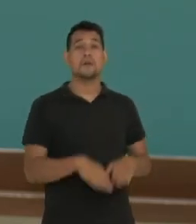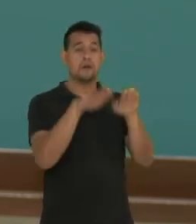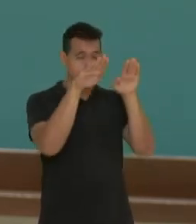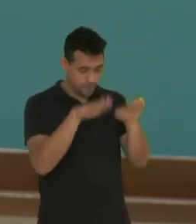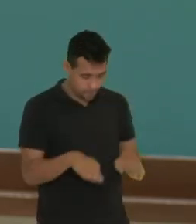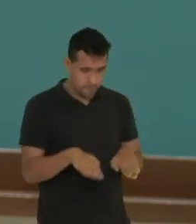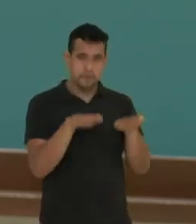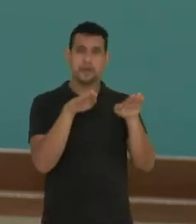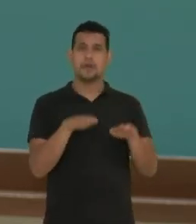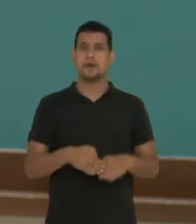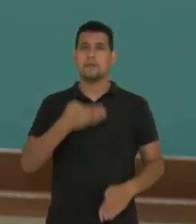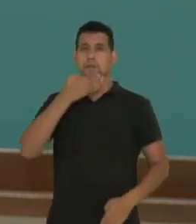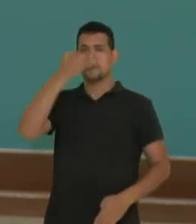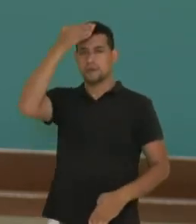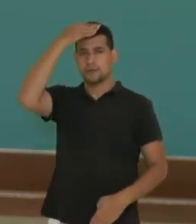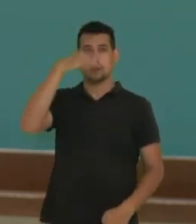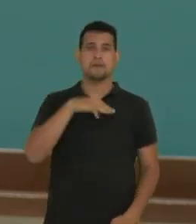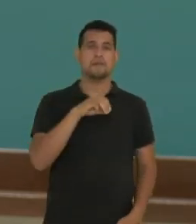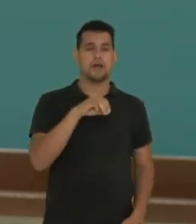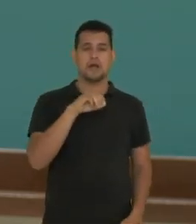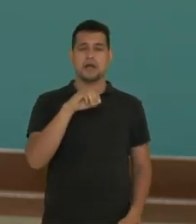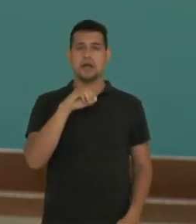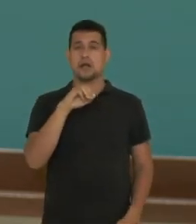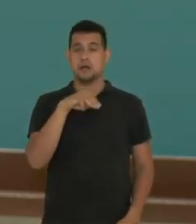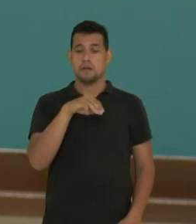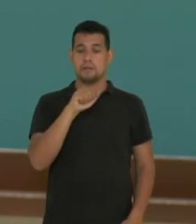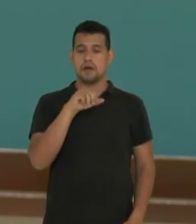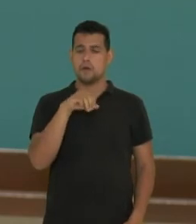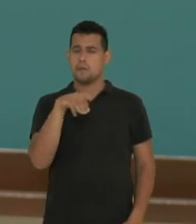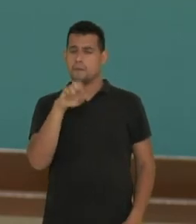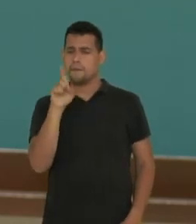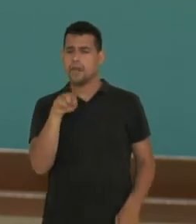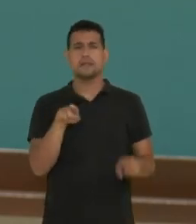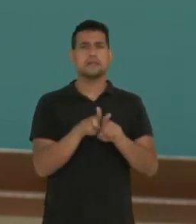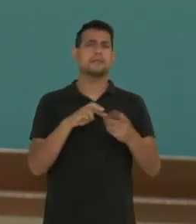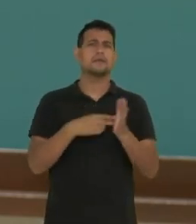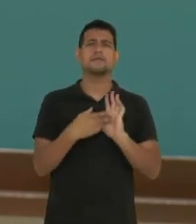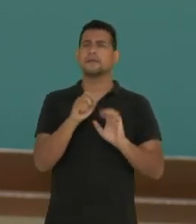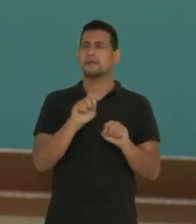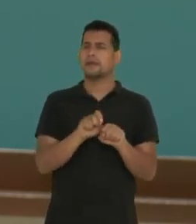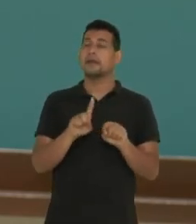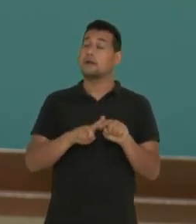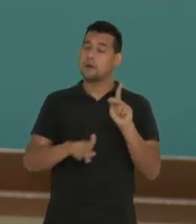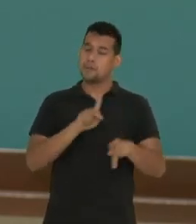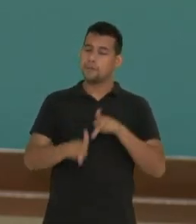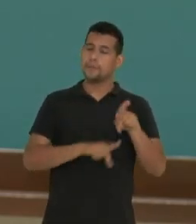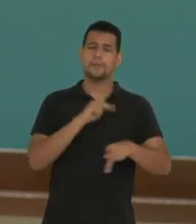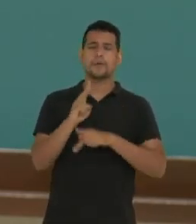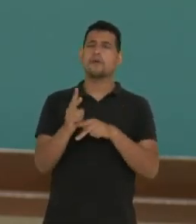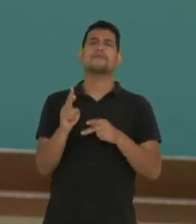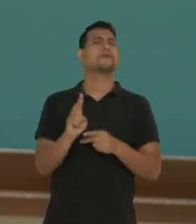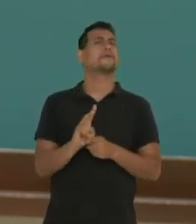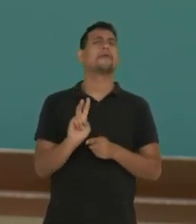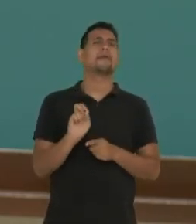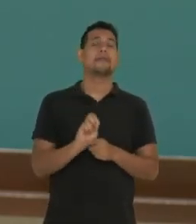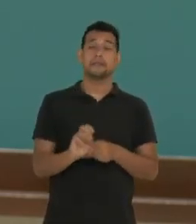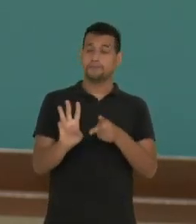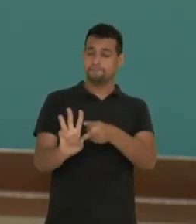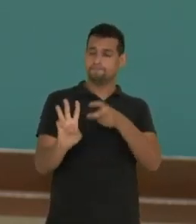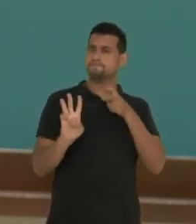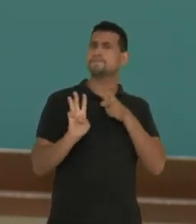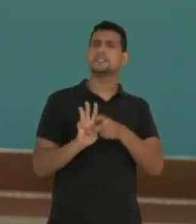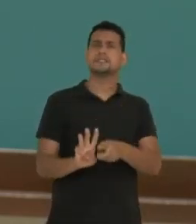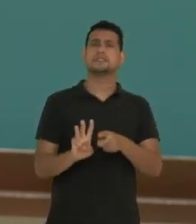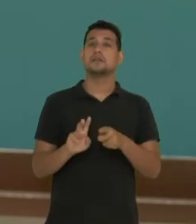mohamen, profeta mohamen. Bom, para os povos indígenas, então além dos ciganos e dos africanos, os indígenas